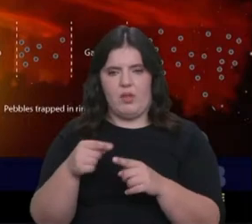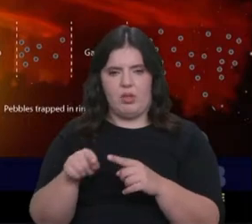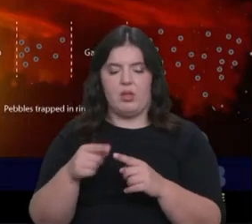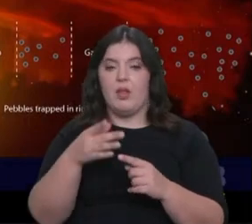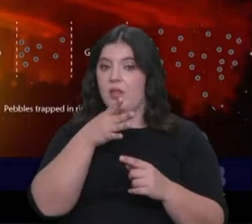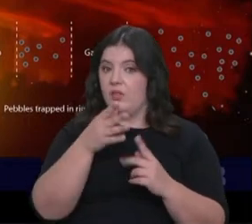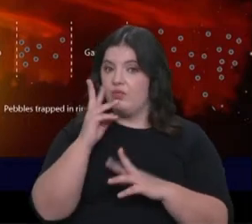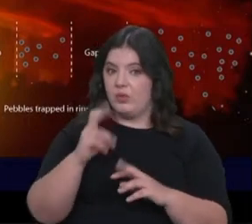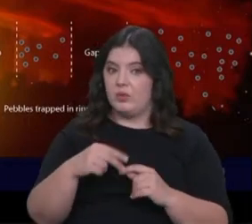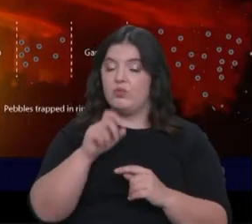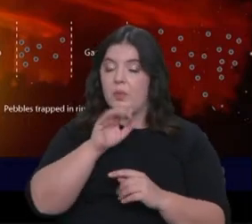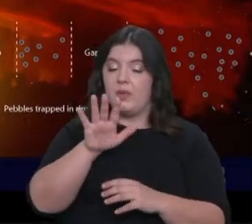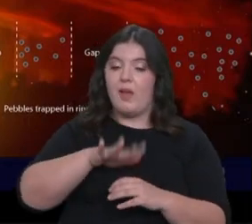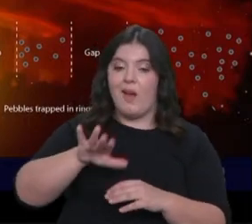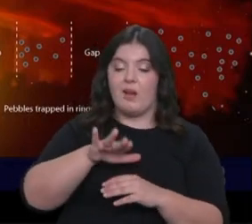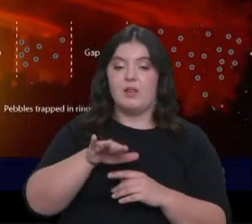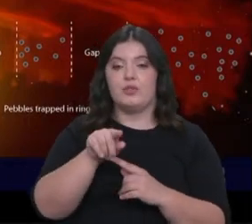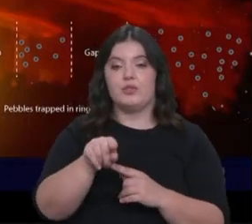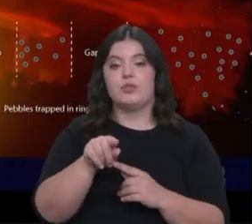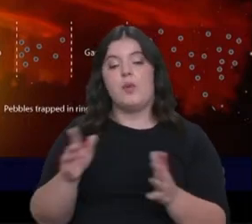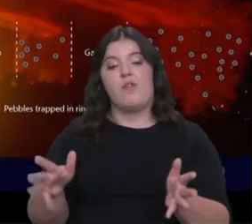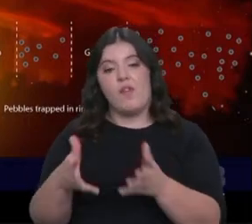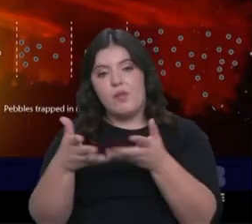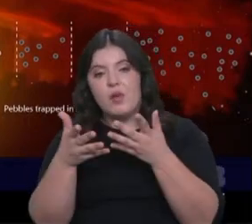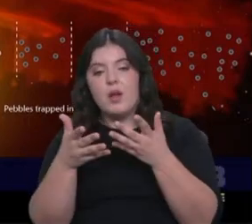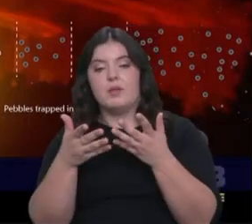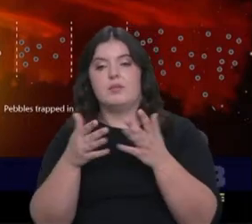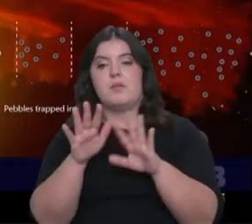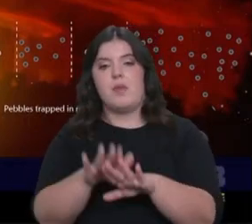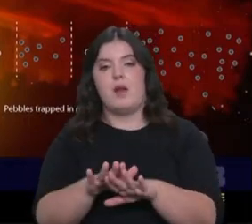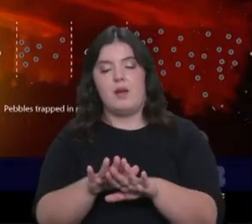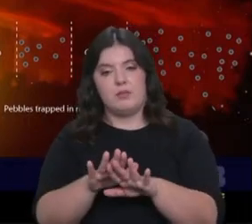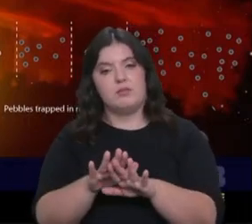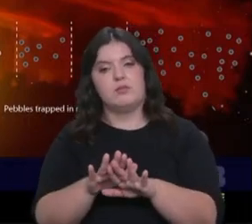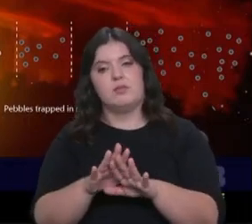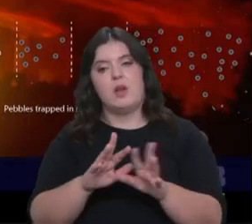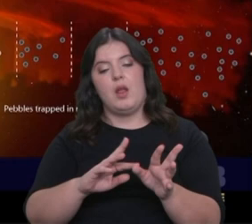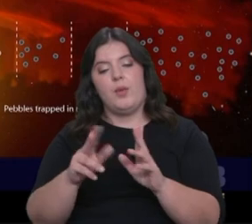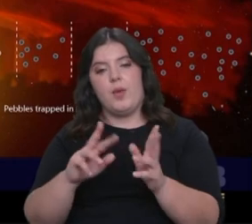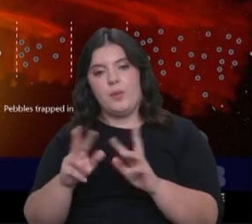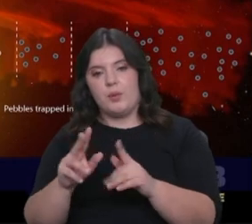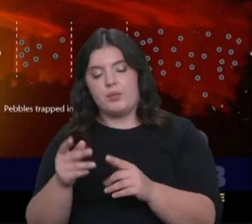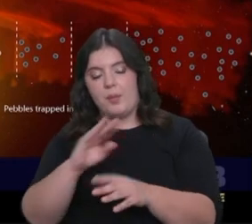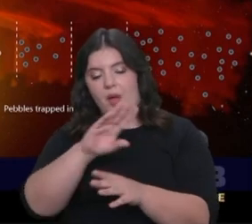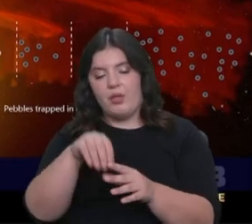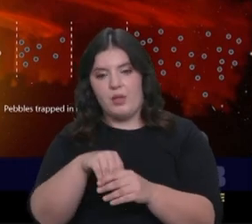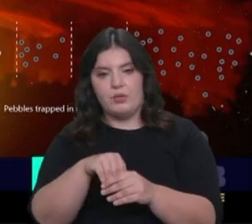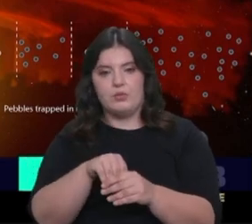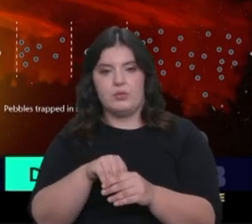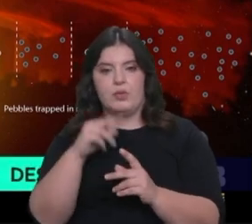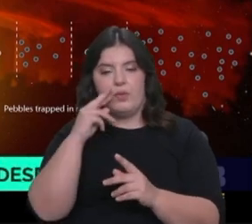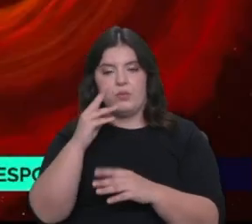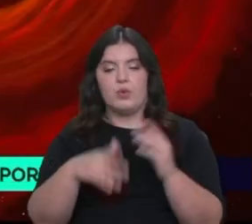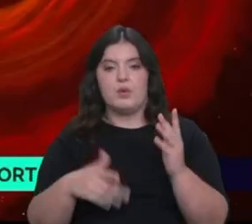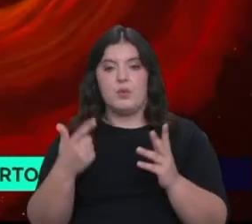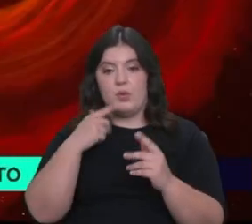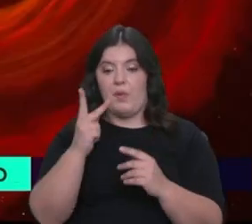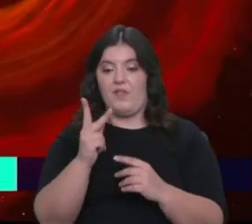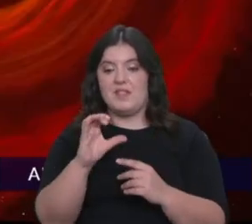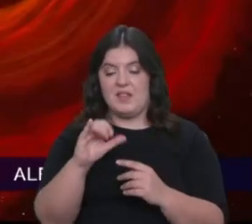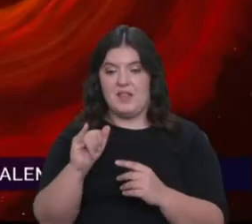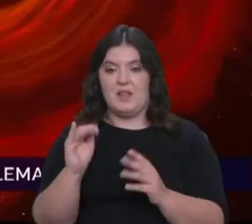se calhar, são zonas em que promovem uma paragem nessa migração dos seixos para dentro. Olha, vejam que quando vamos a ver se aquilo